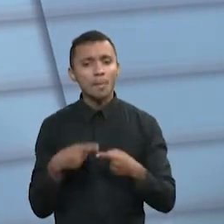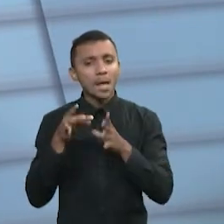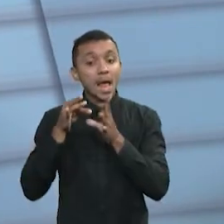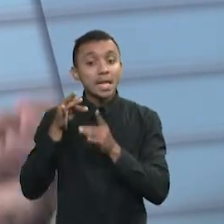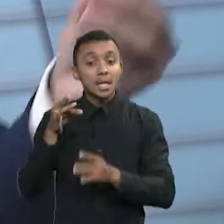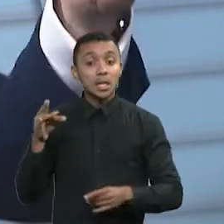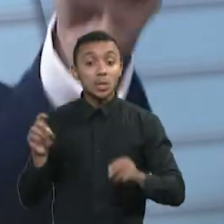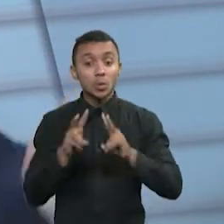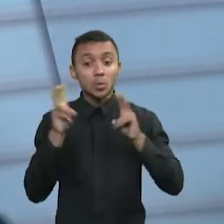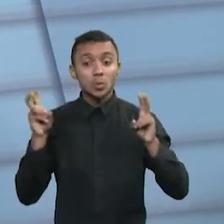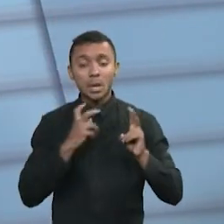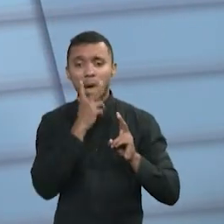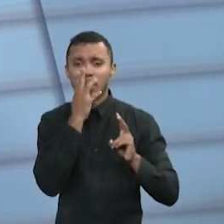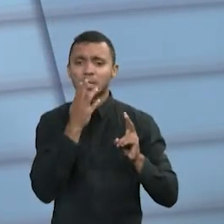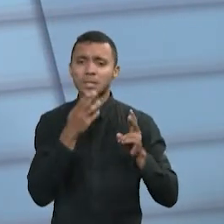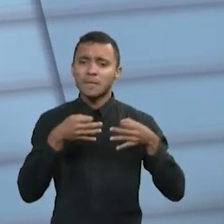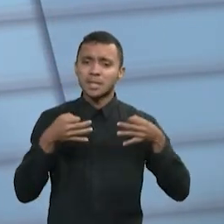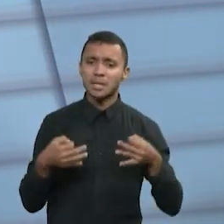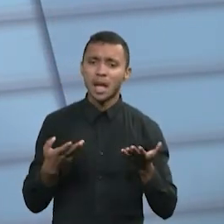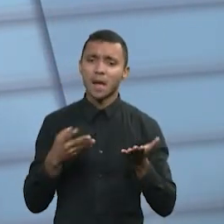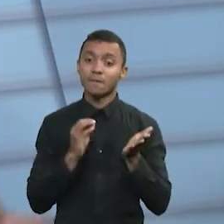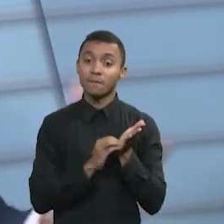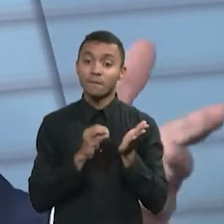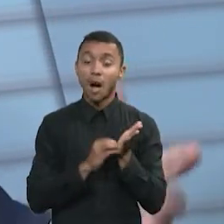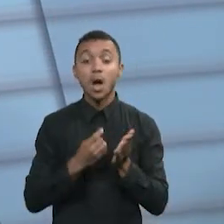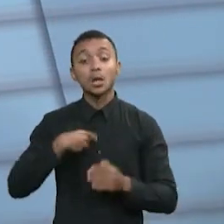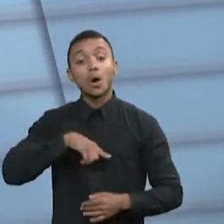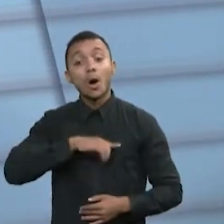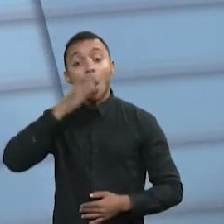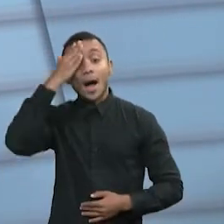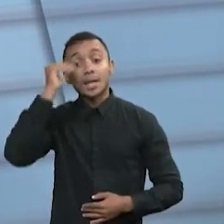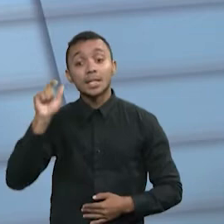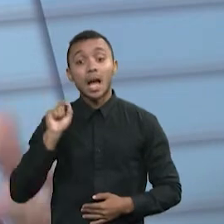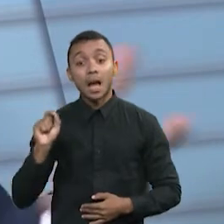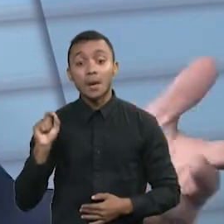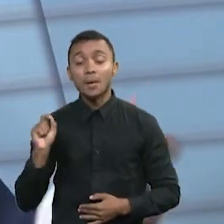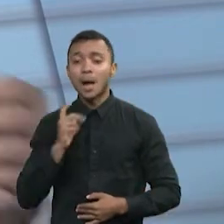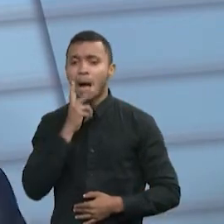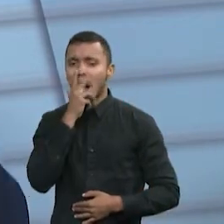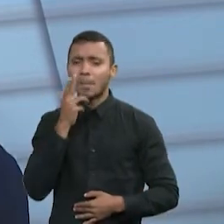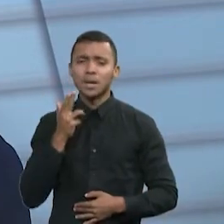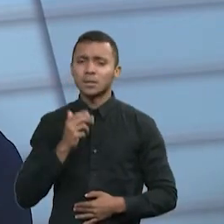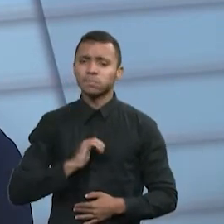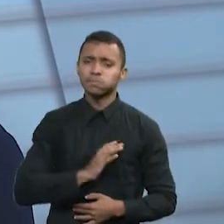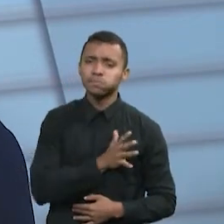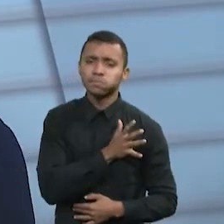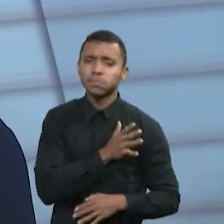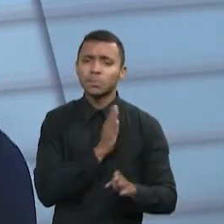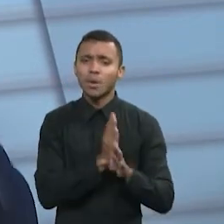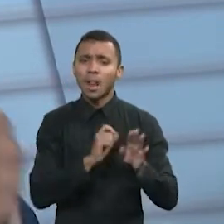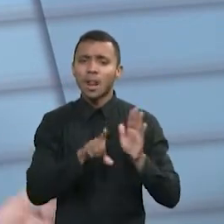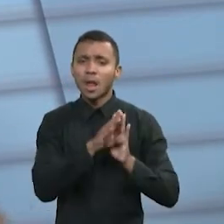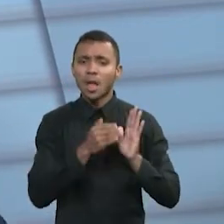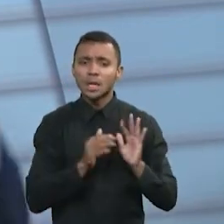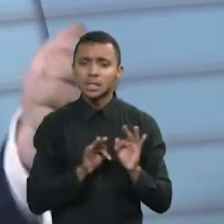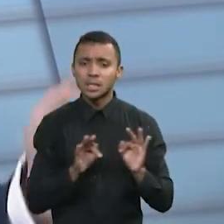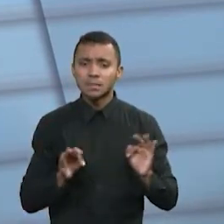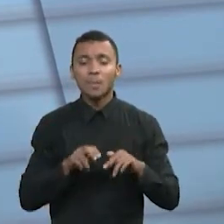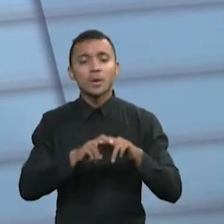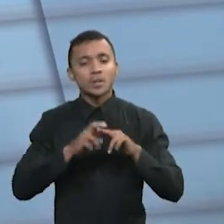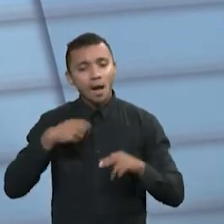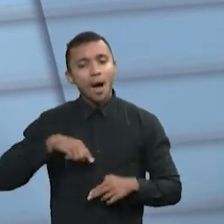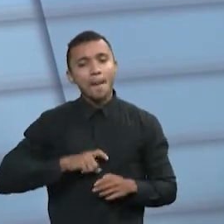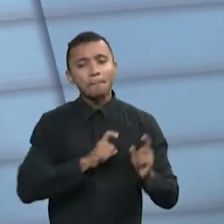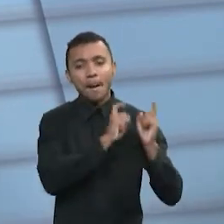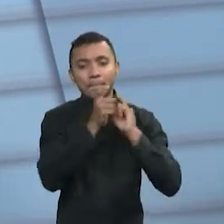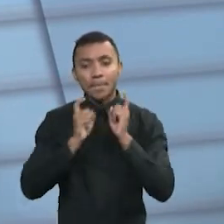injustiça que nós entendemos que chega a ser imoral da lei do simples. Então, a gente vai discutir isso em detalhes